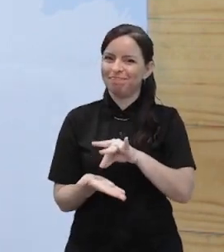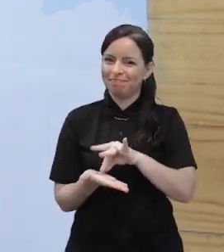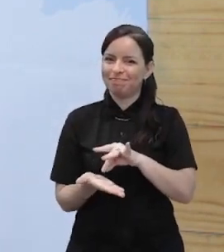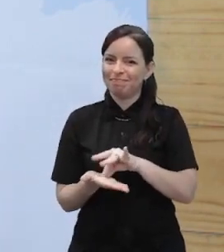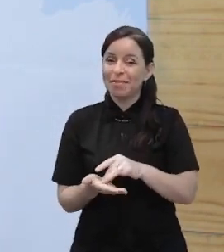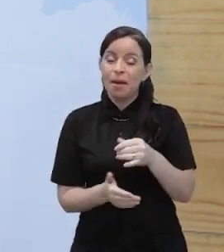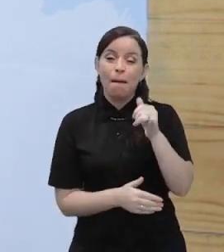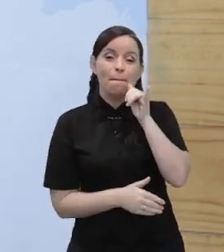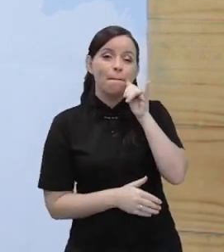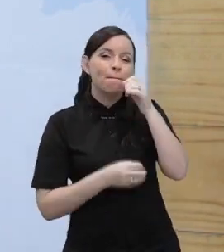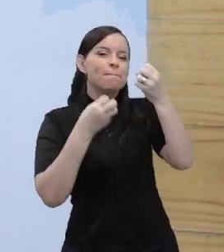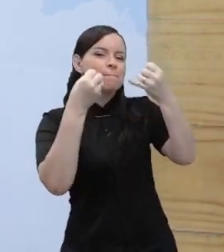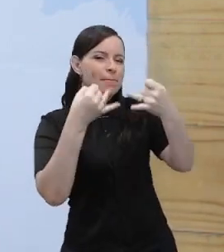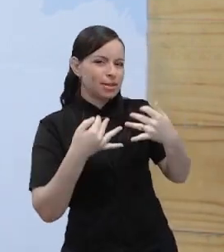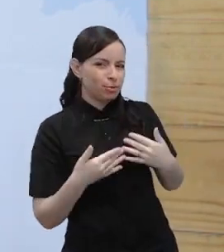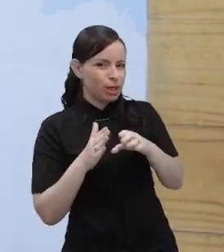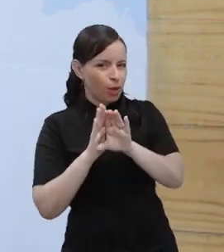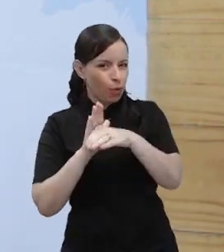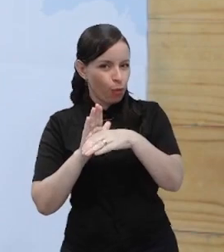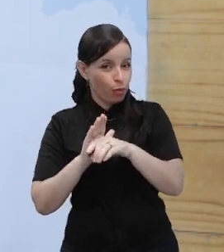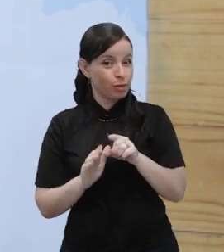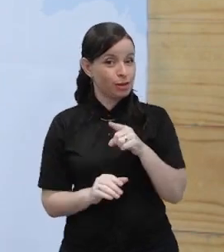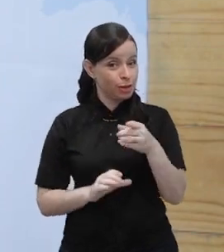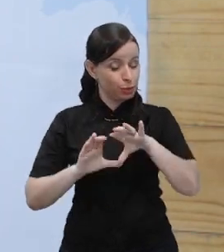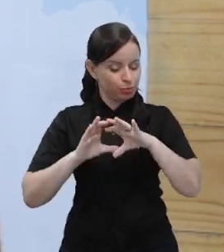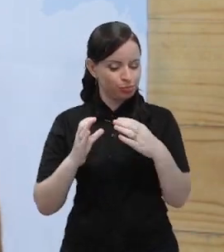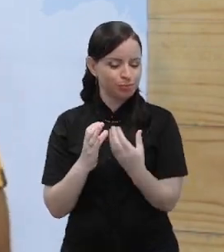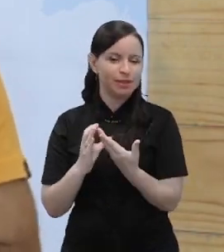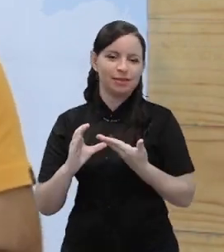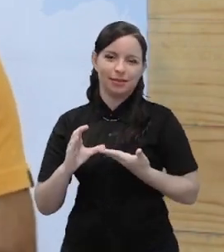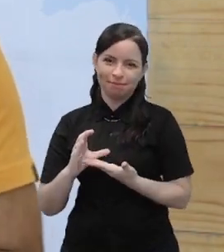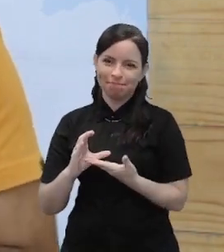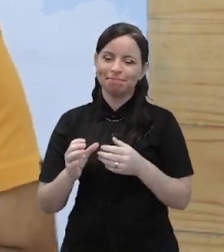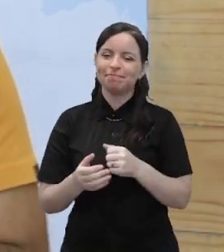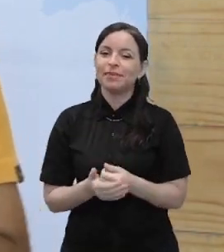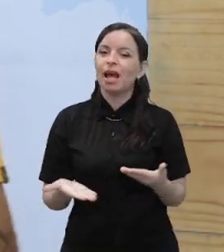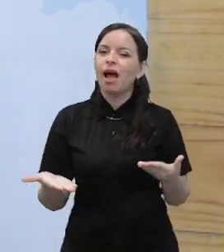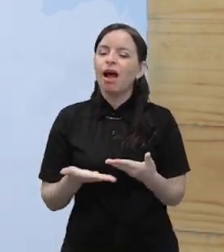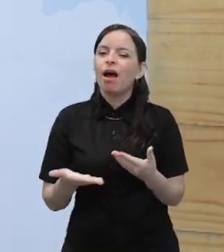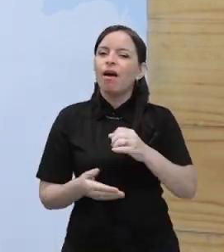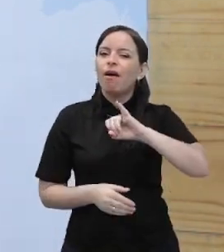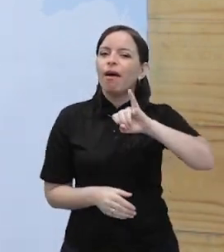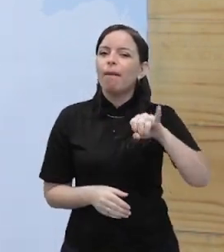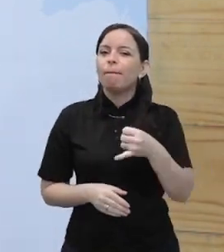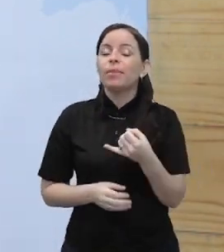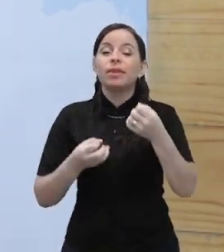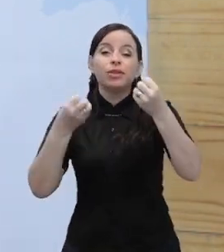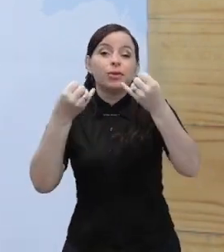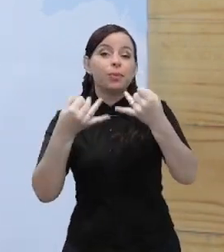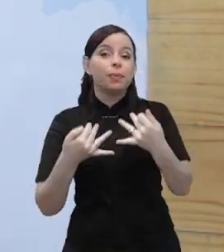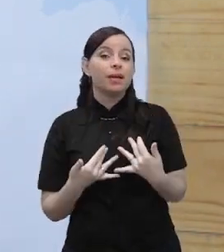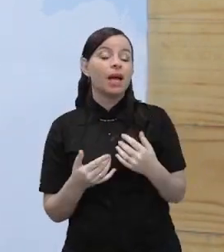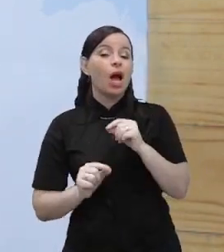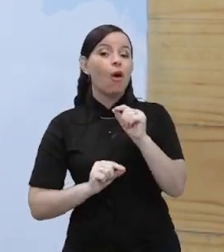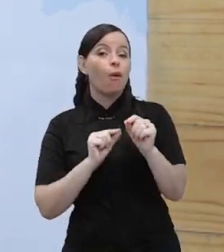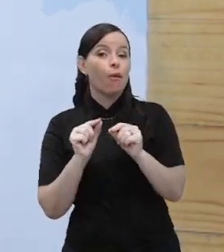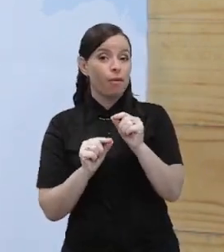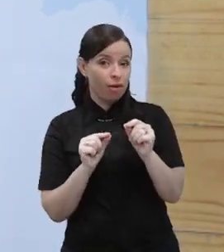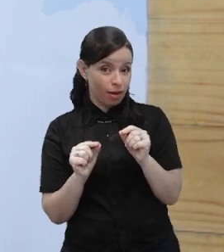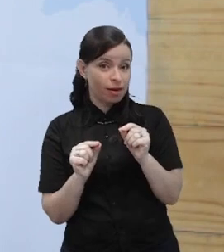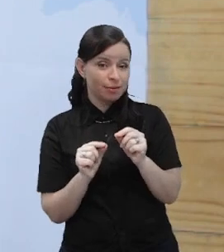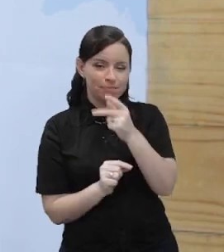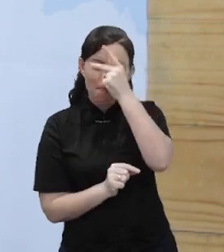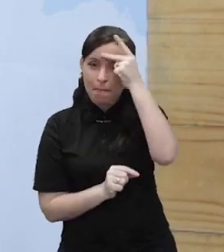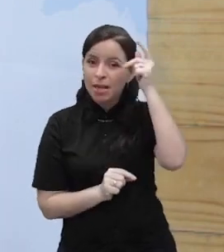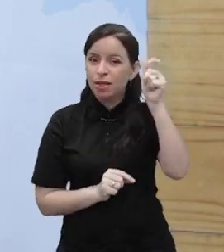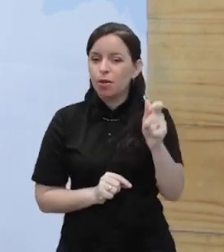aborda isso no conceito de comunidade. Eu queria aproveitar para trazer um pouco para você sobre quem foi Zygmunt